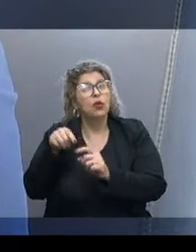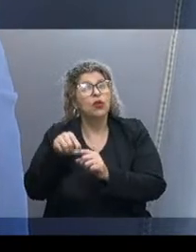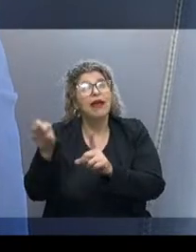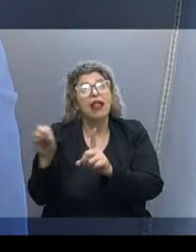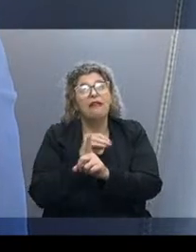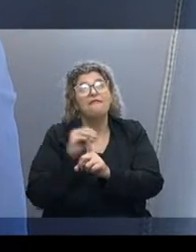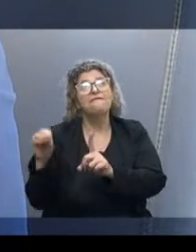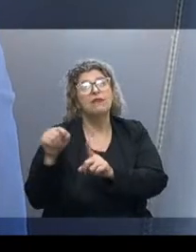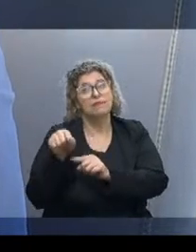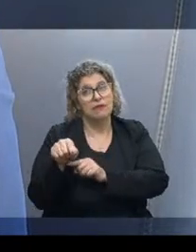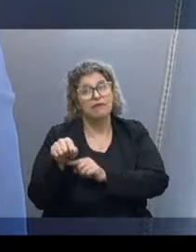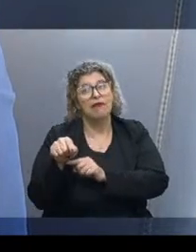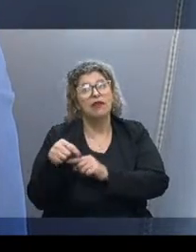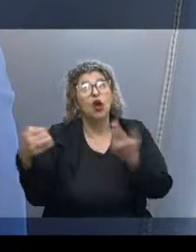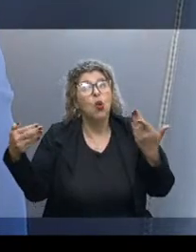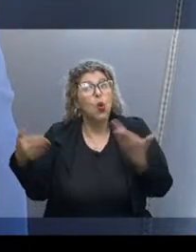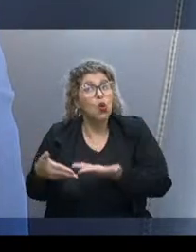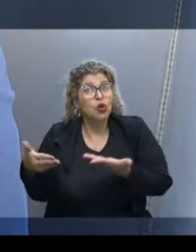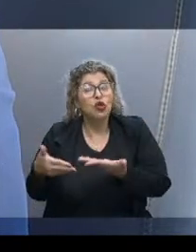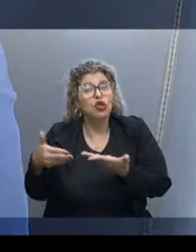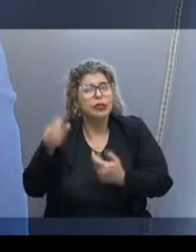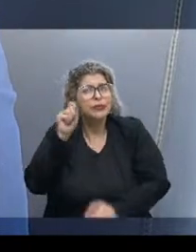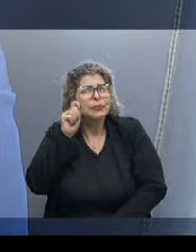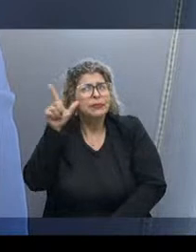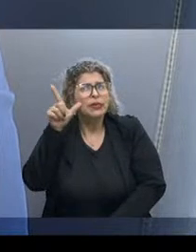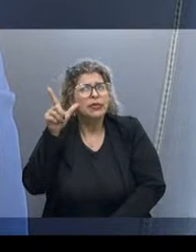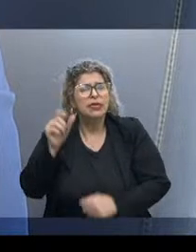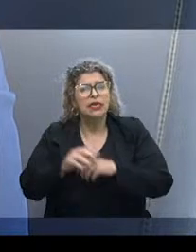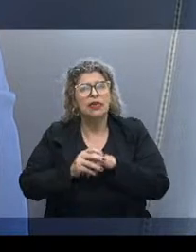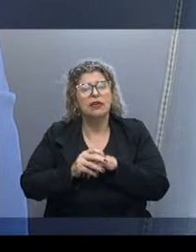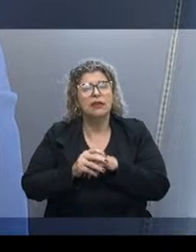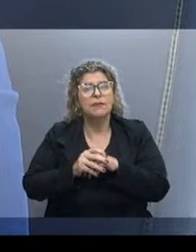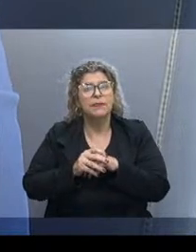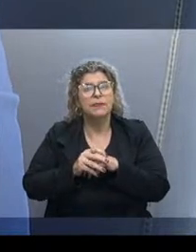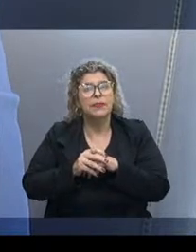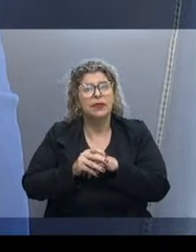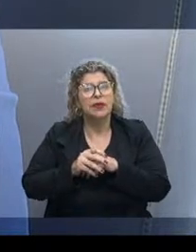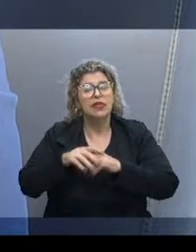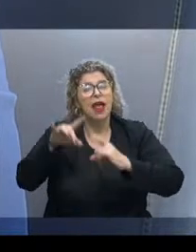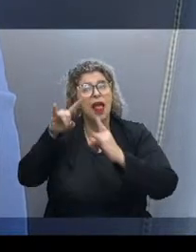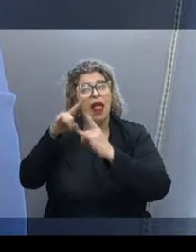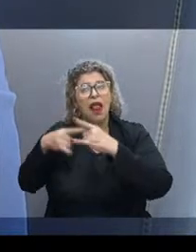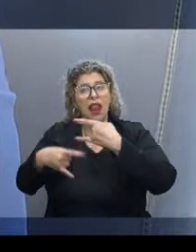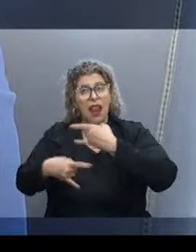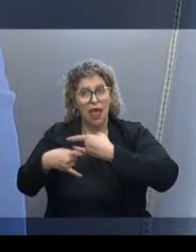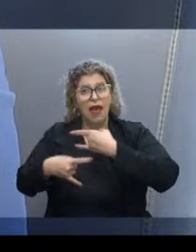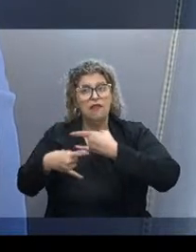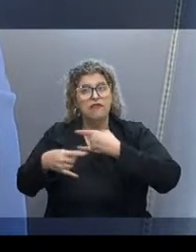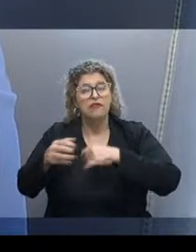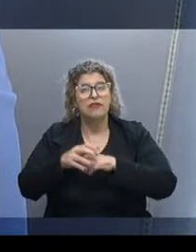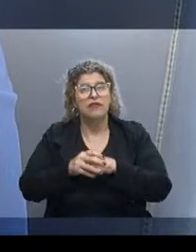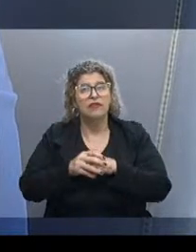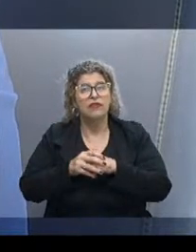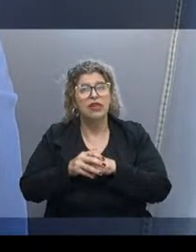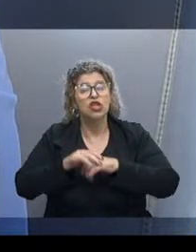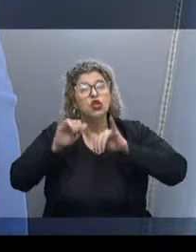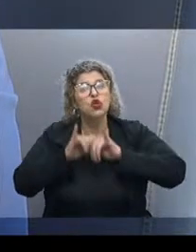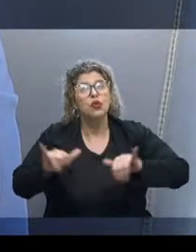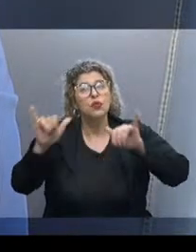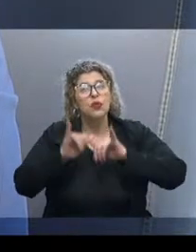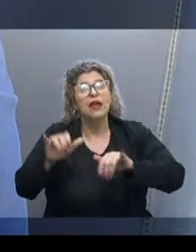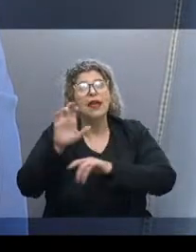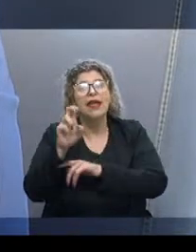vulnerabilidade. Hoje, pela manhã, nós fazíamos a nossa live do nosso programa